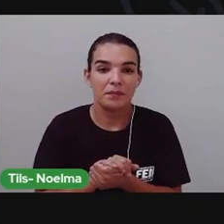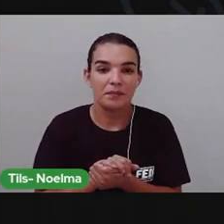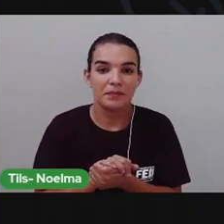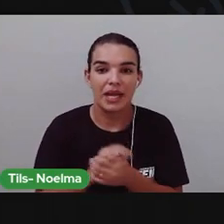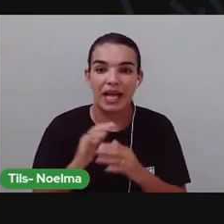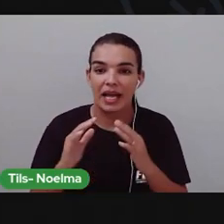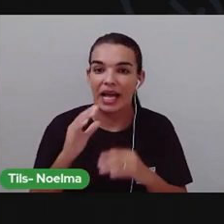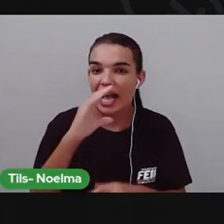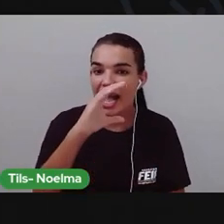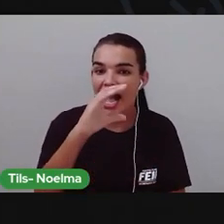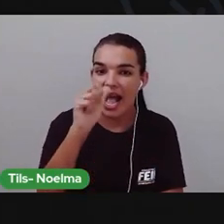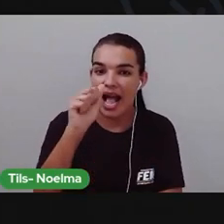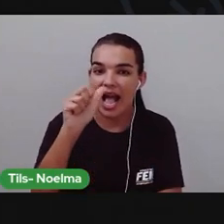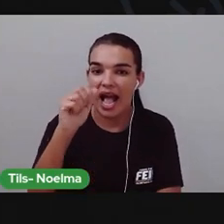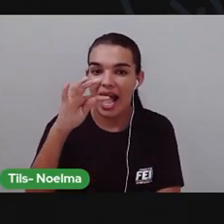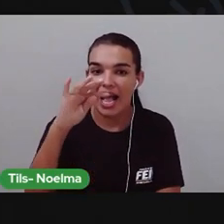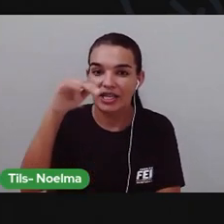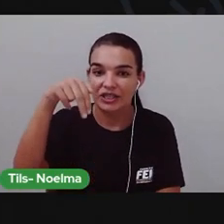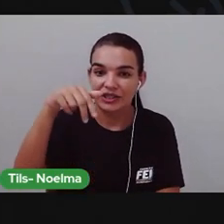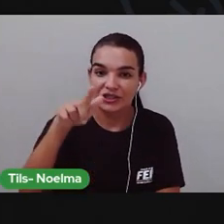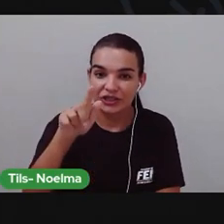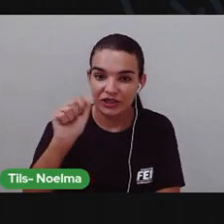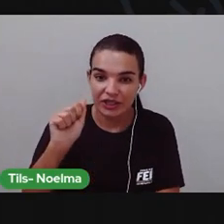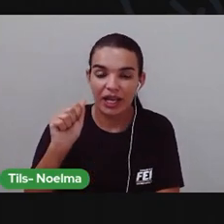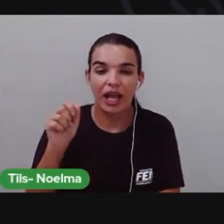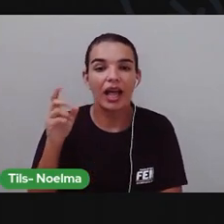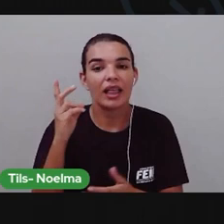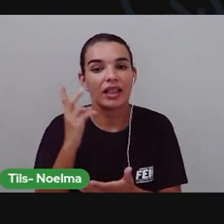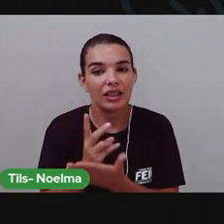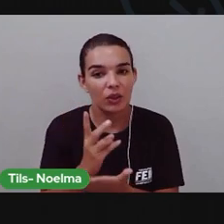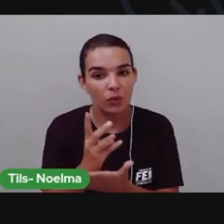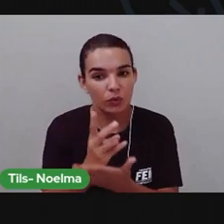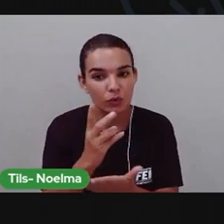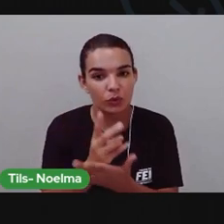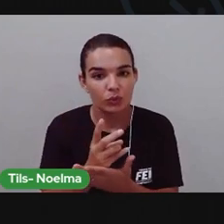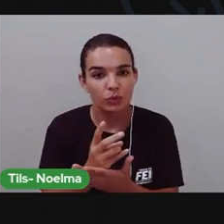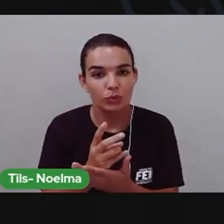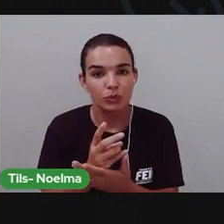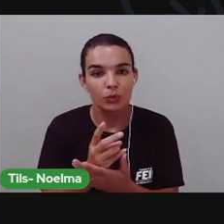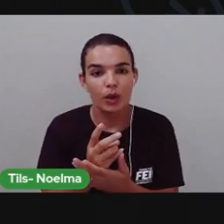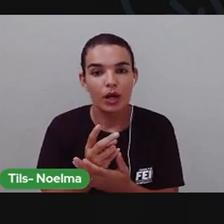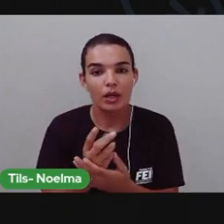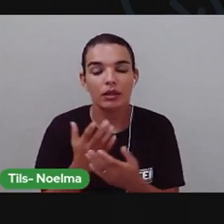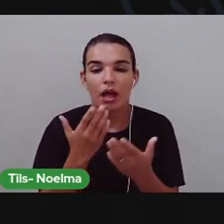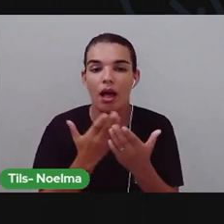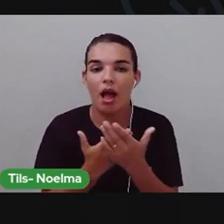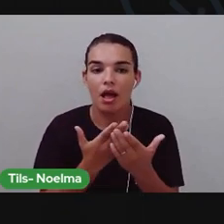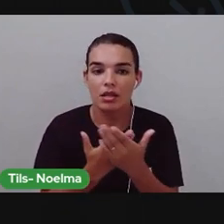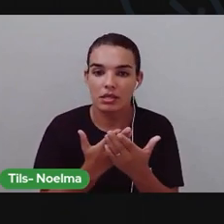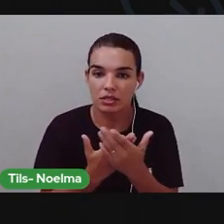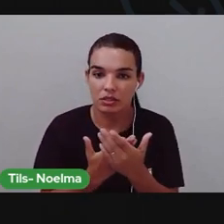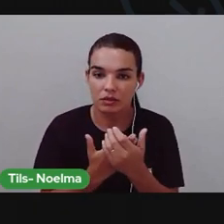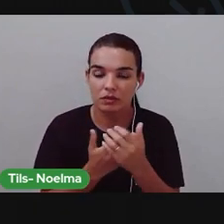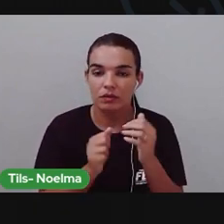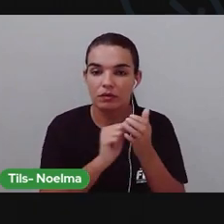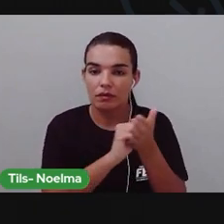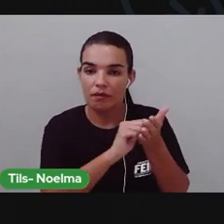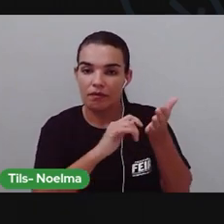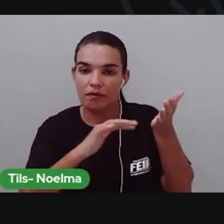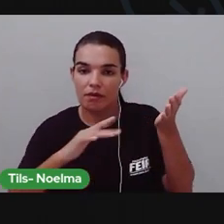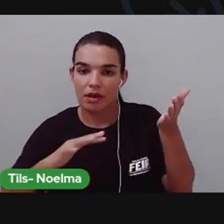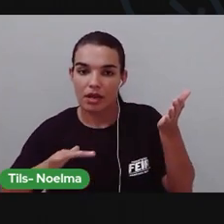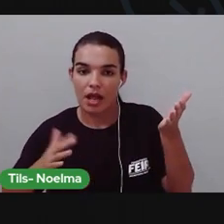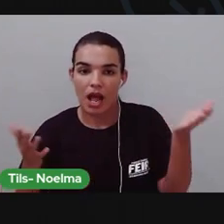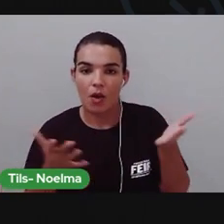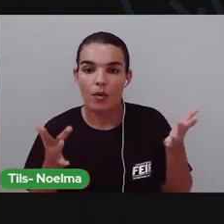Da Caatinga E dando seguimento E dando As nossas atividades A PRO